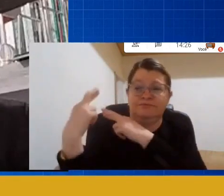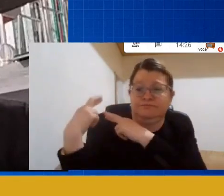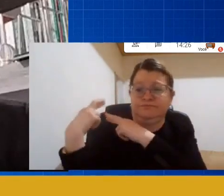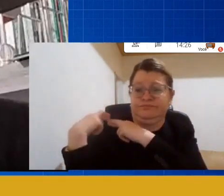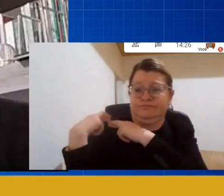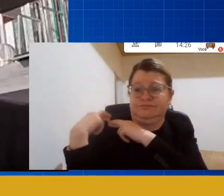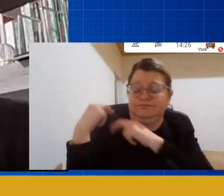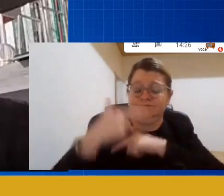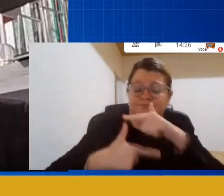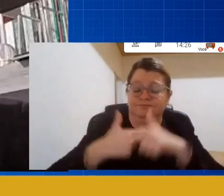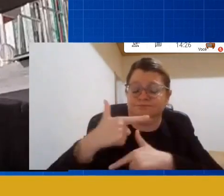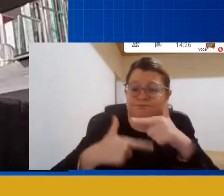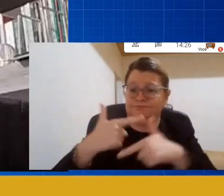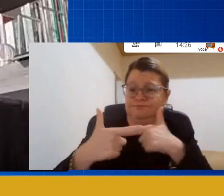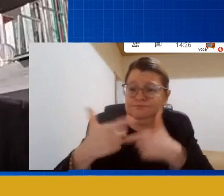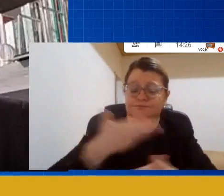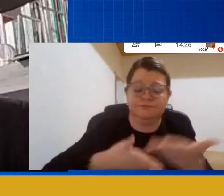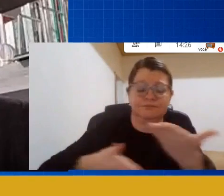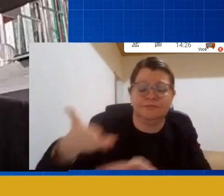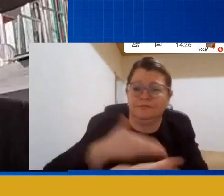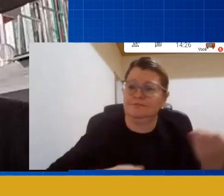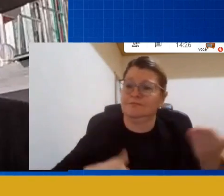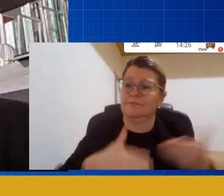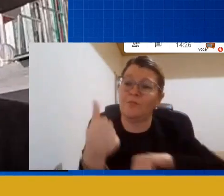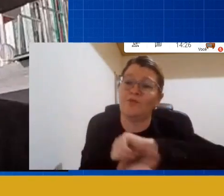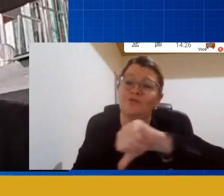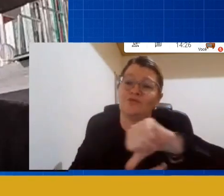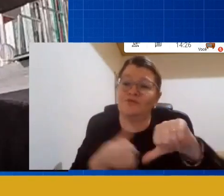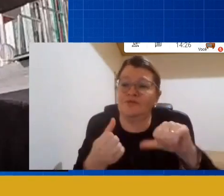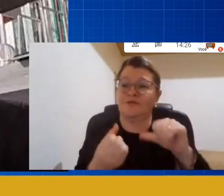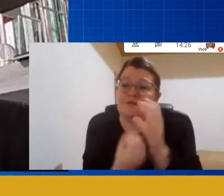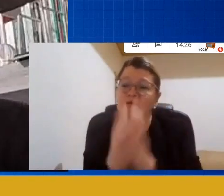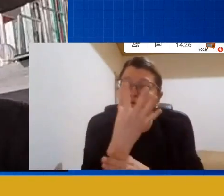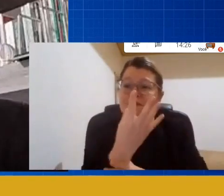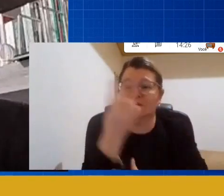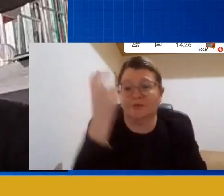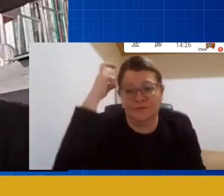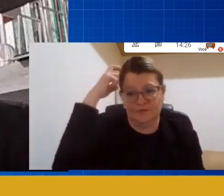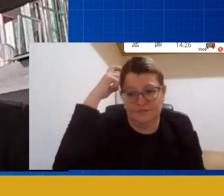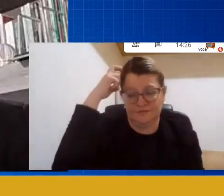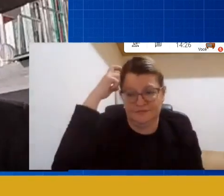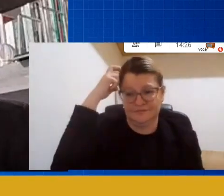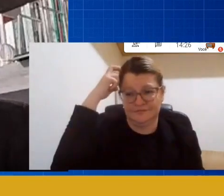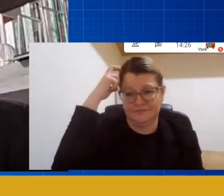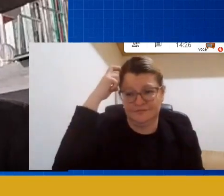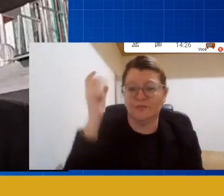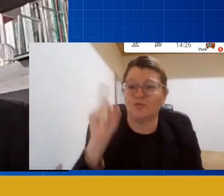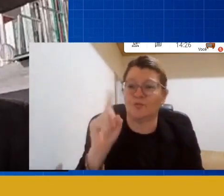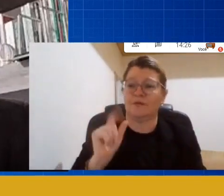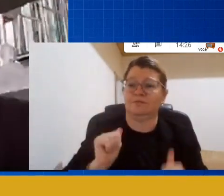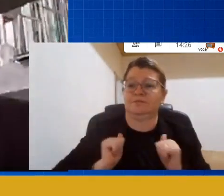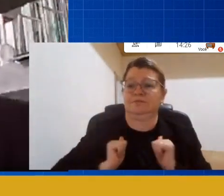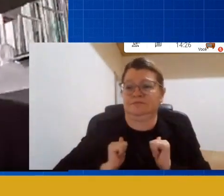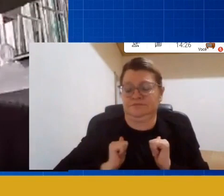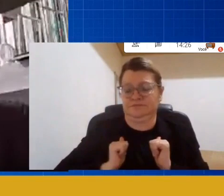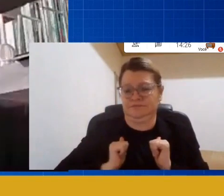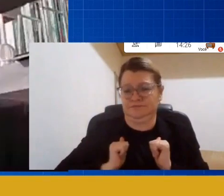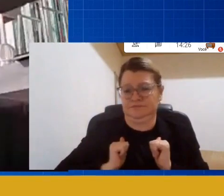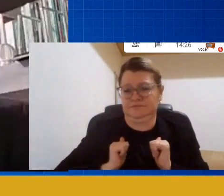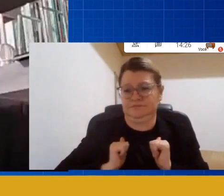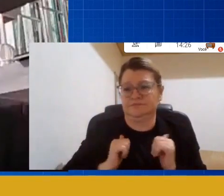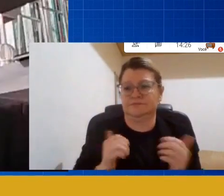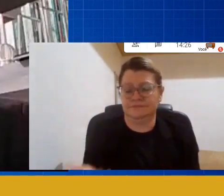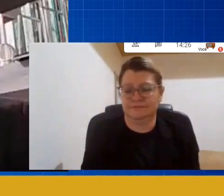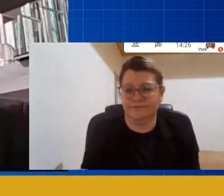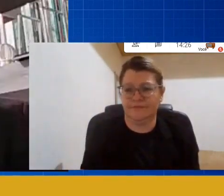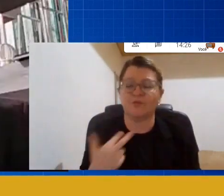modifica e cria uma cultura. Então, ela não é passiva diante do processo. E por isso que eu digo que a gente não